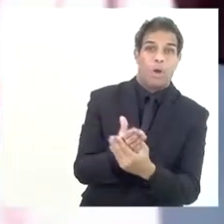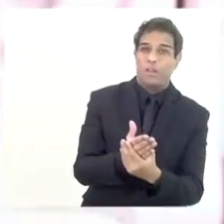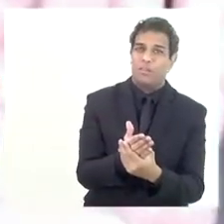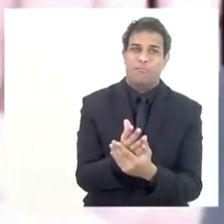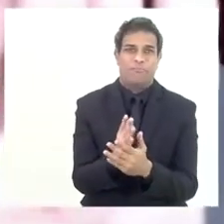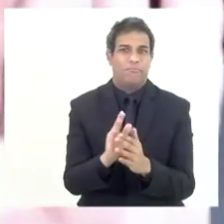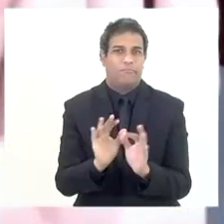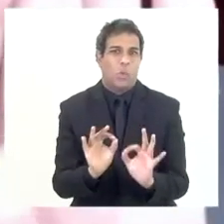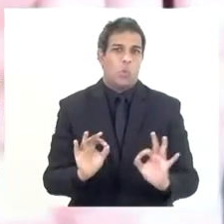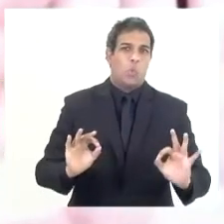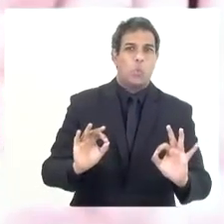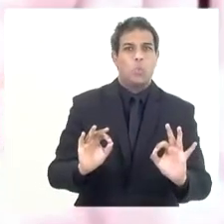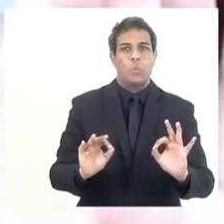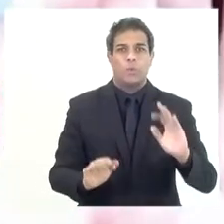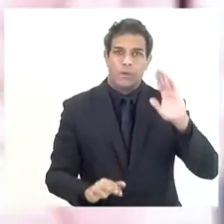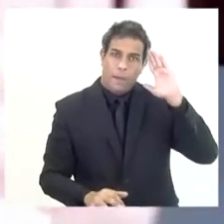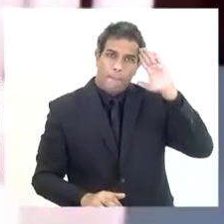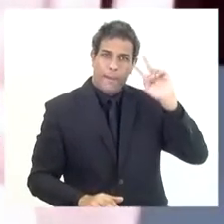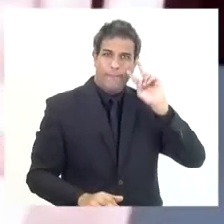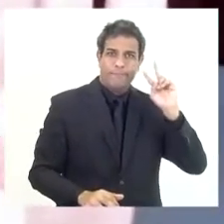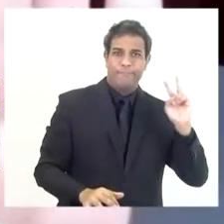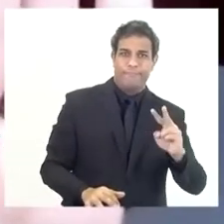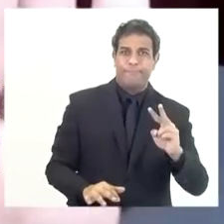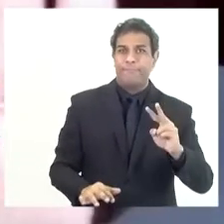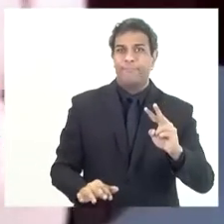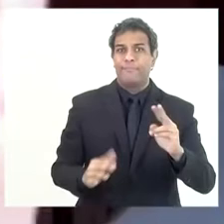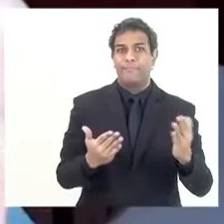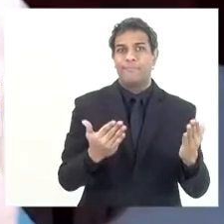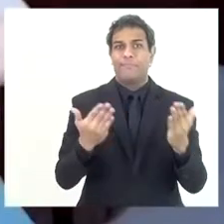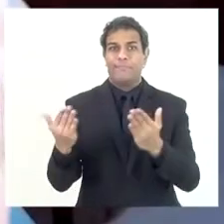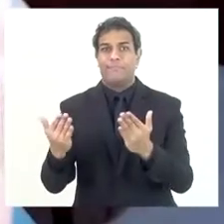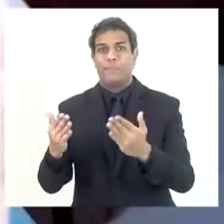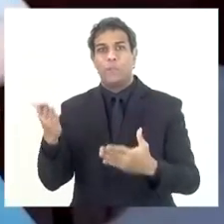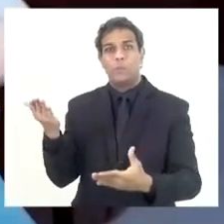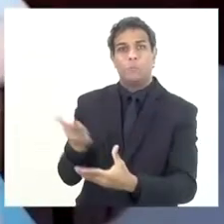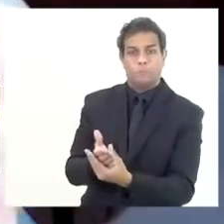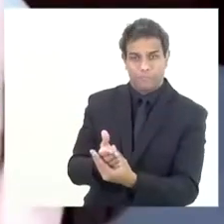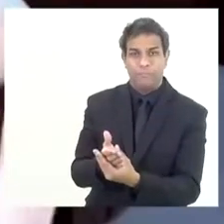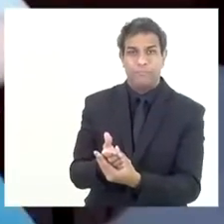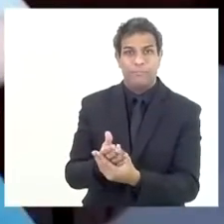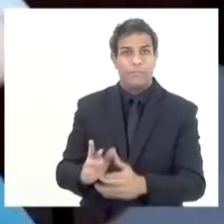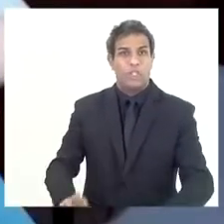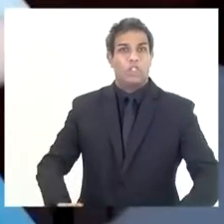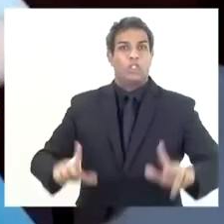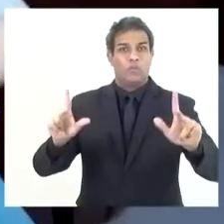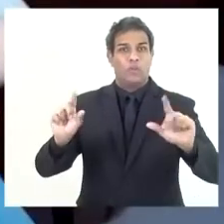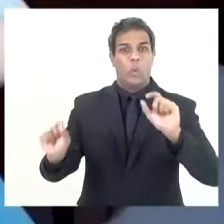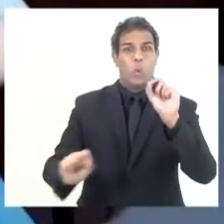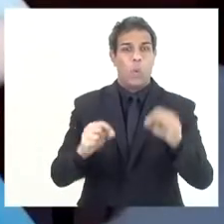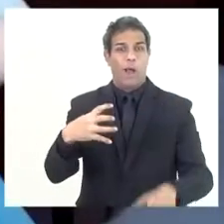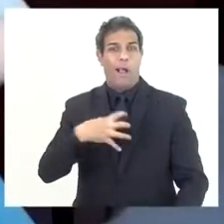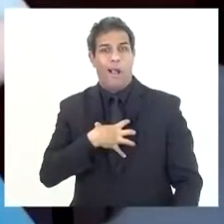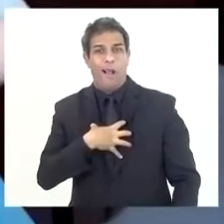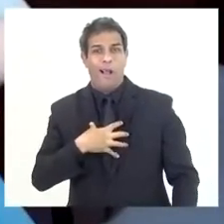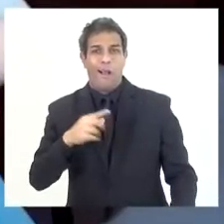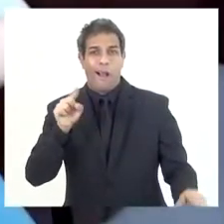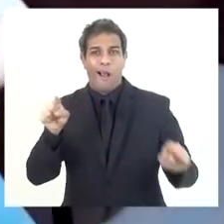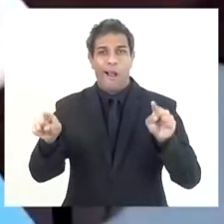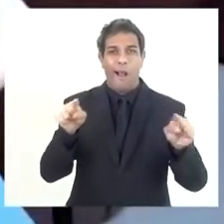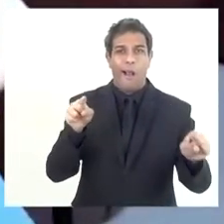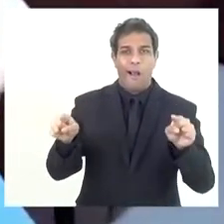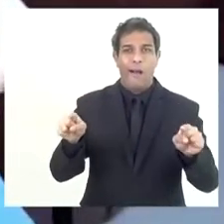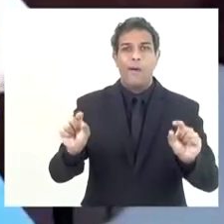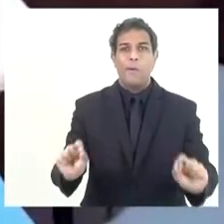digamos assim, para o principal e um alto de infração para o FEC, diferente. isso reflete